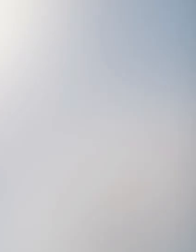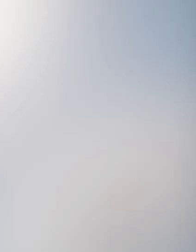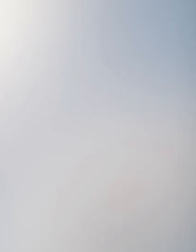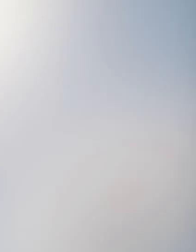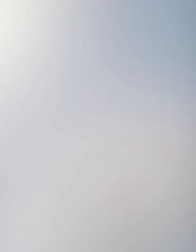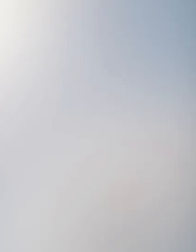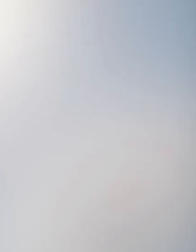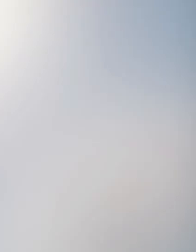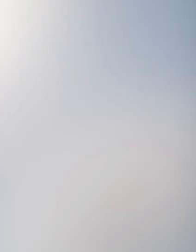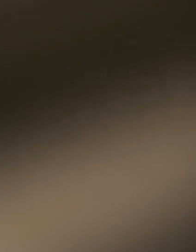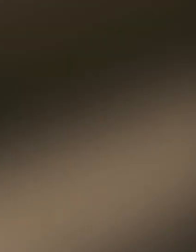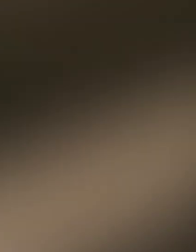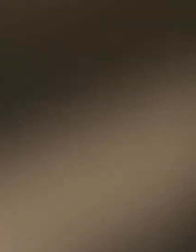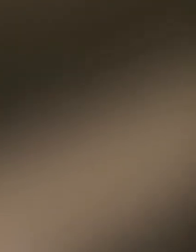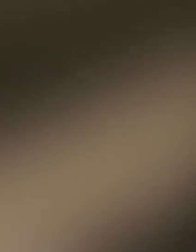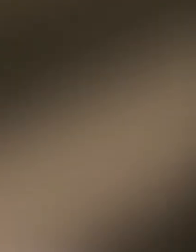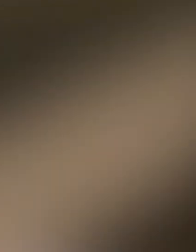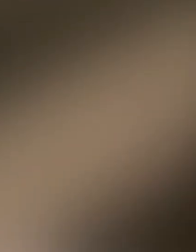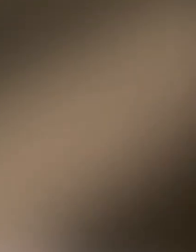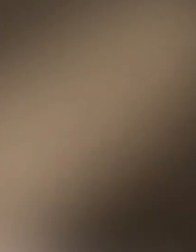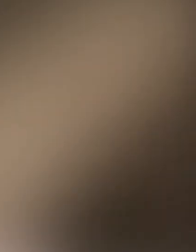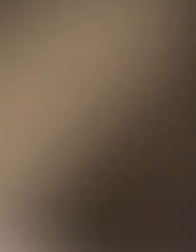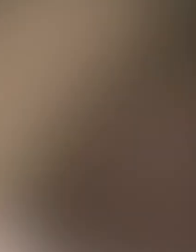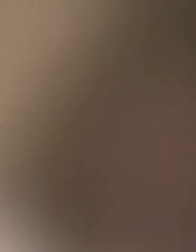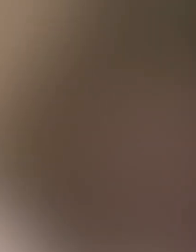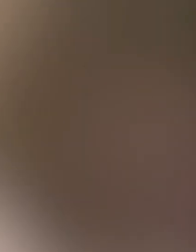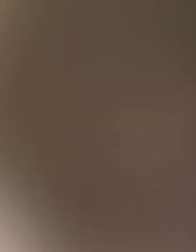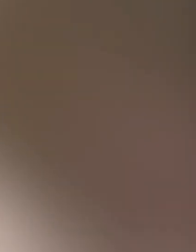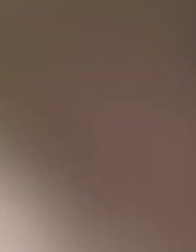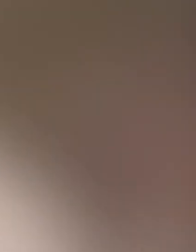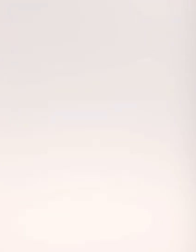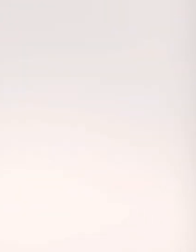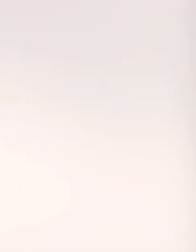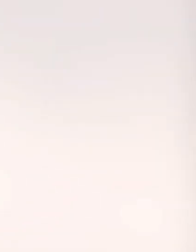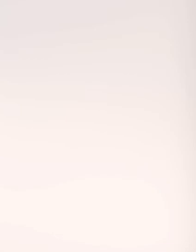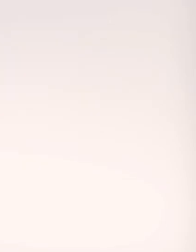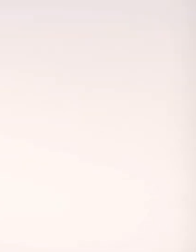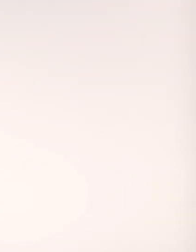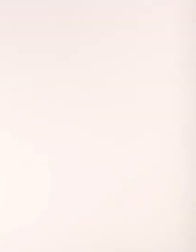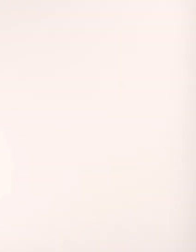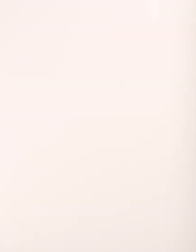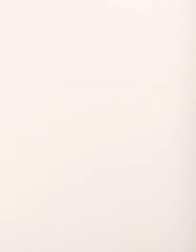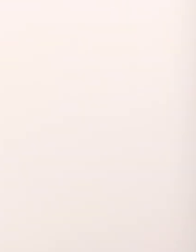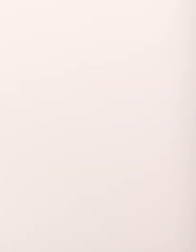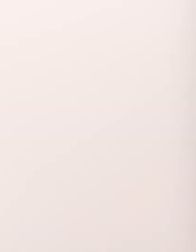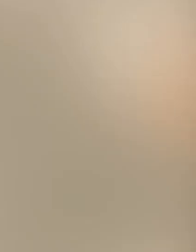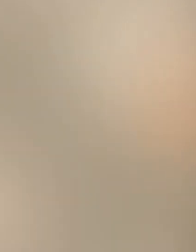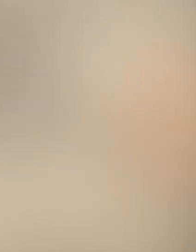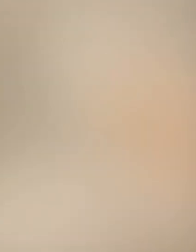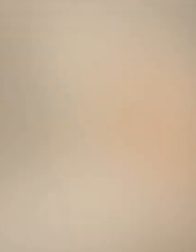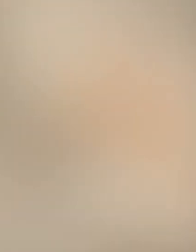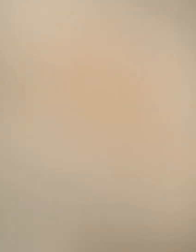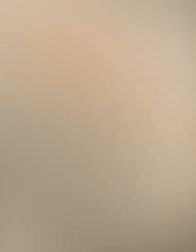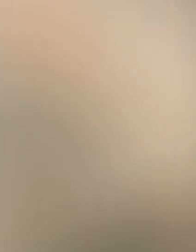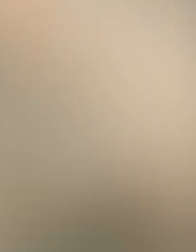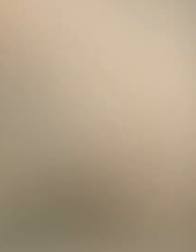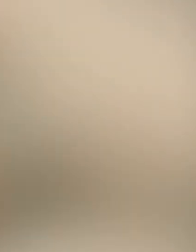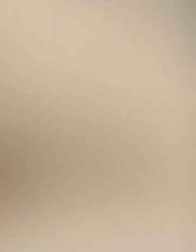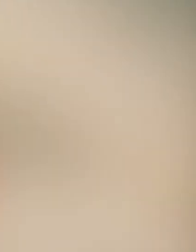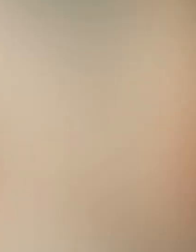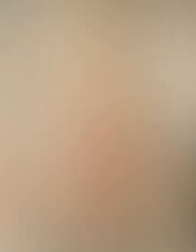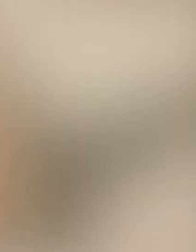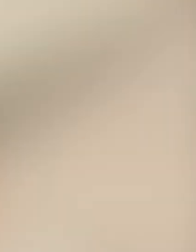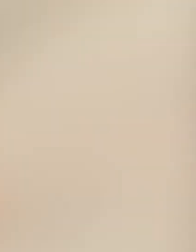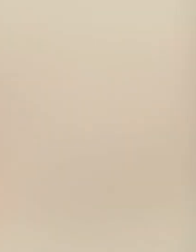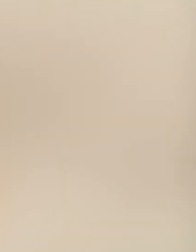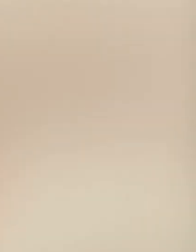Nós conhecemos esse Brasil melhor do que ninguém. Sabemos que caminhamos em direção a tempos melhores e por isso convidamos, venha